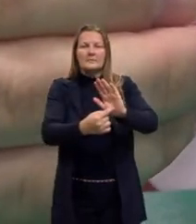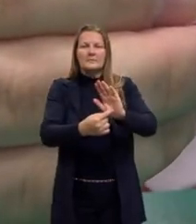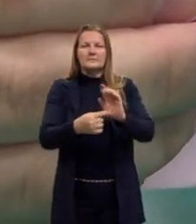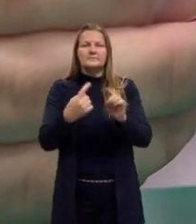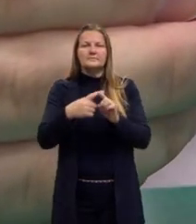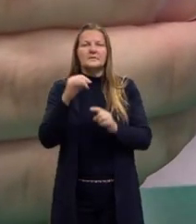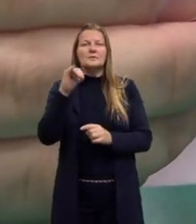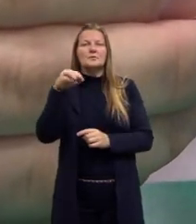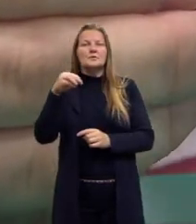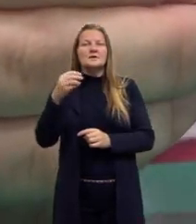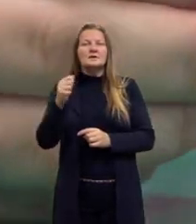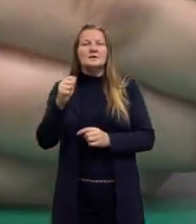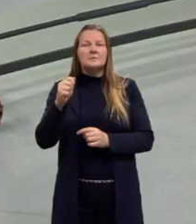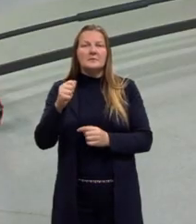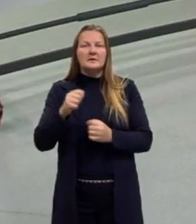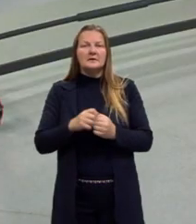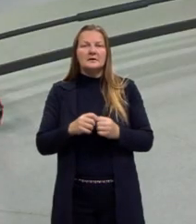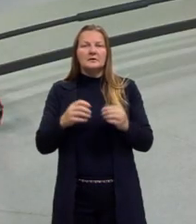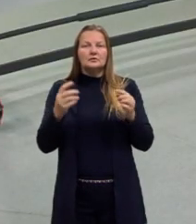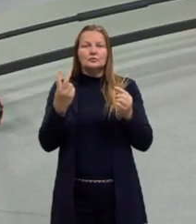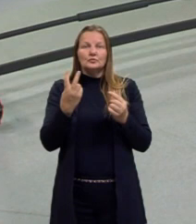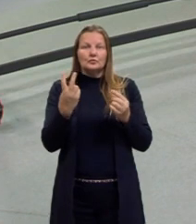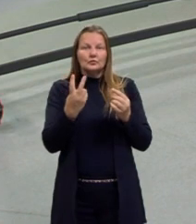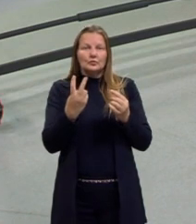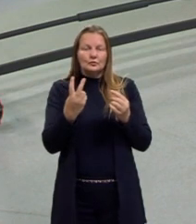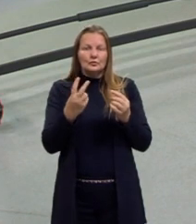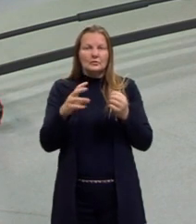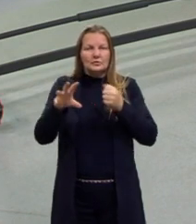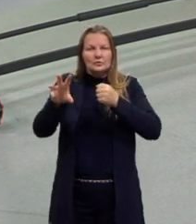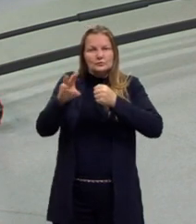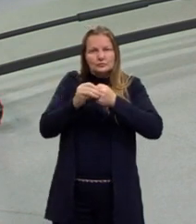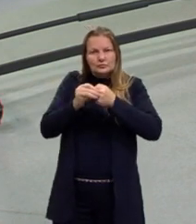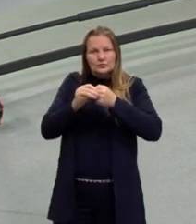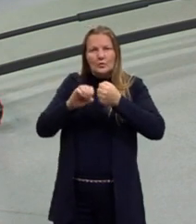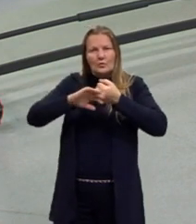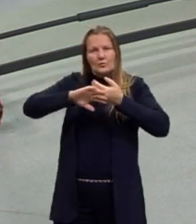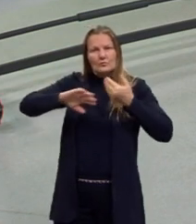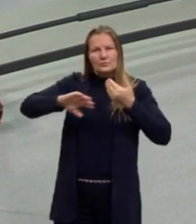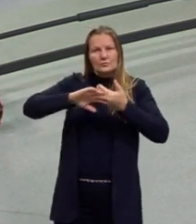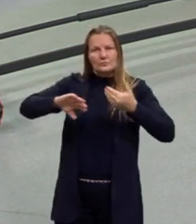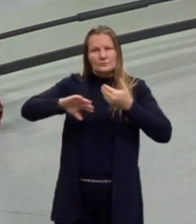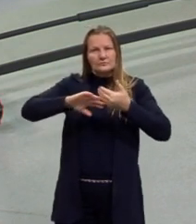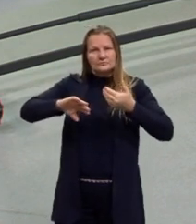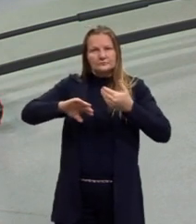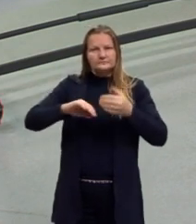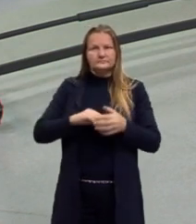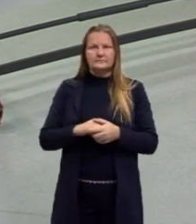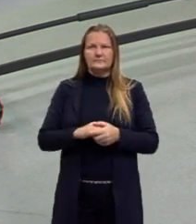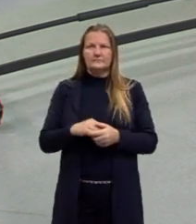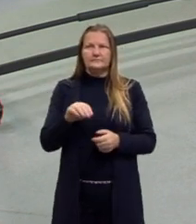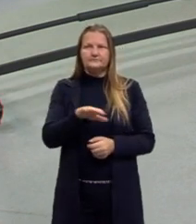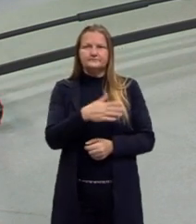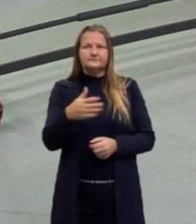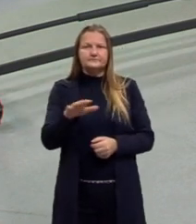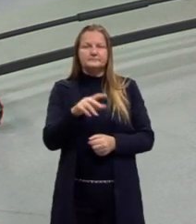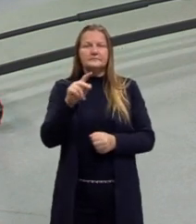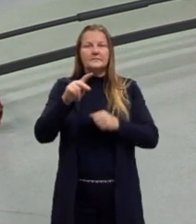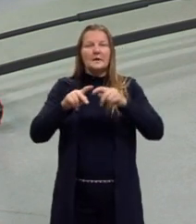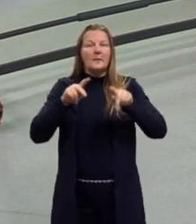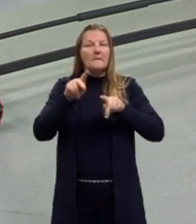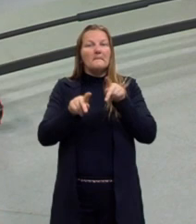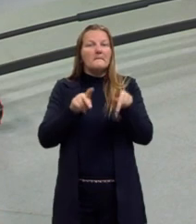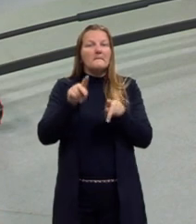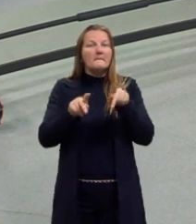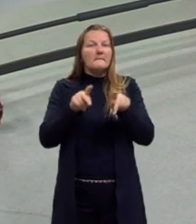Que o imã, com o imã, ele pode tanto atrair quanto repelir. Porque depende qual é o polo, né? Que vai estar